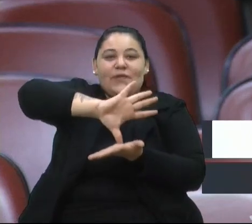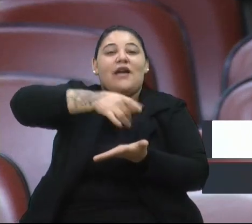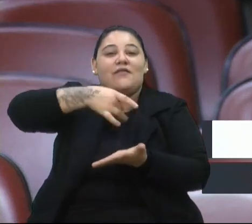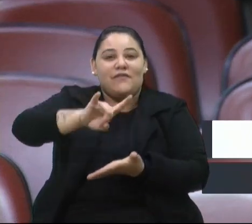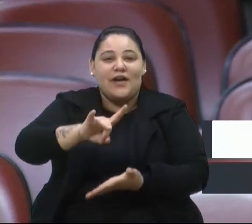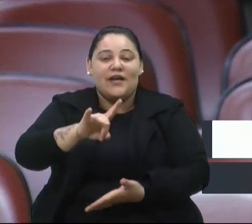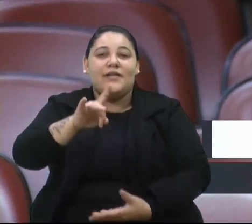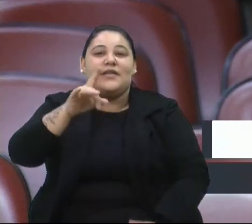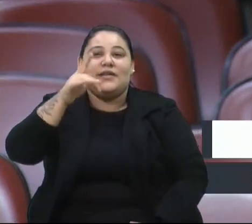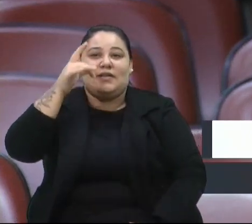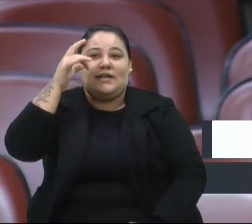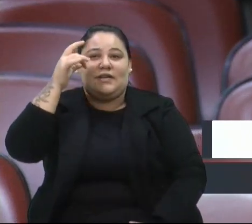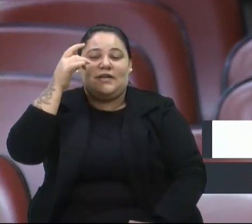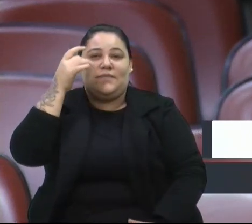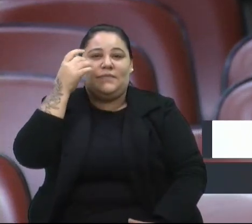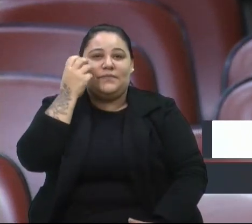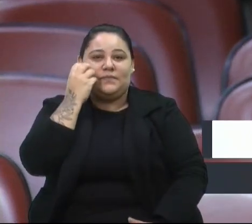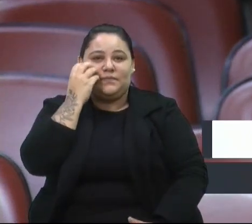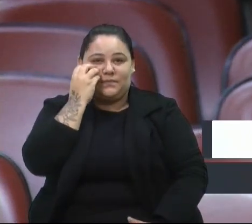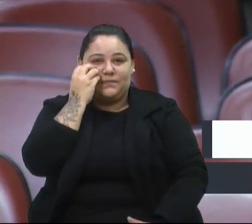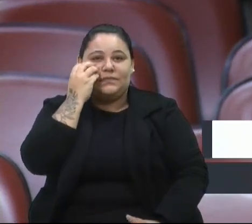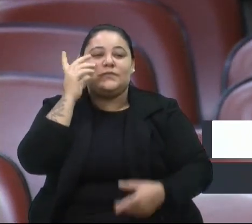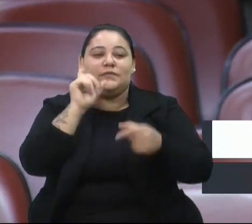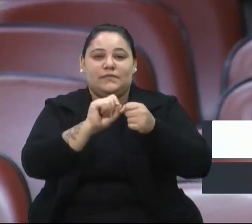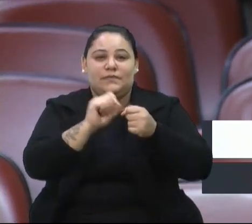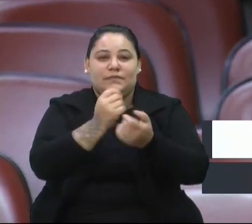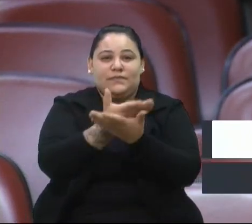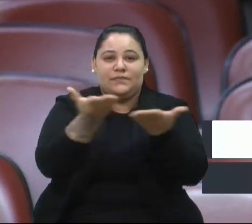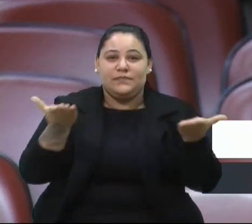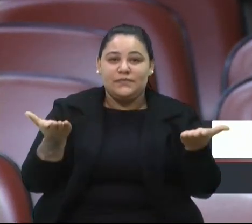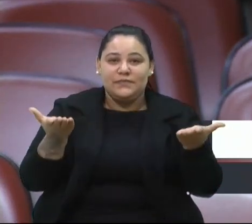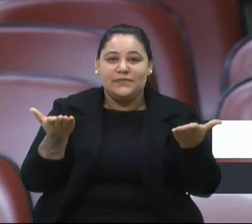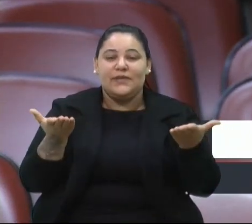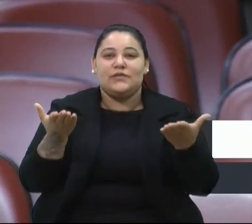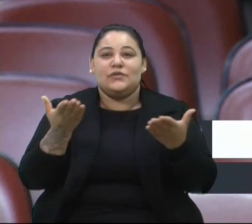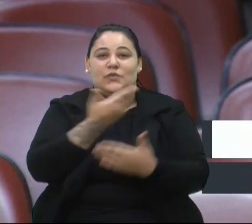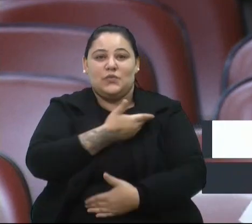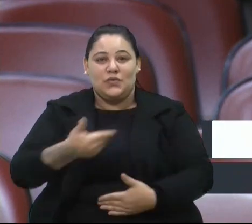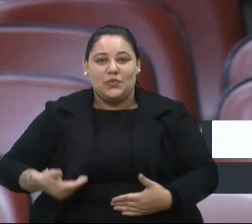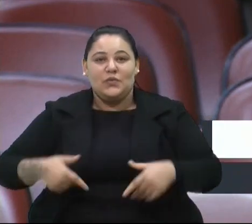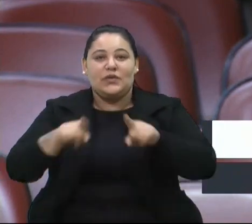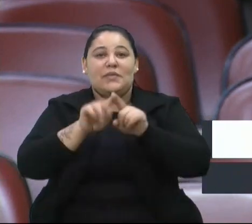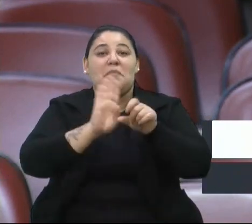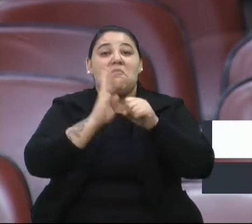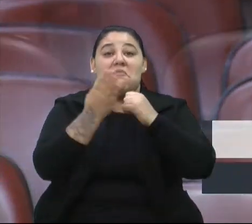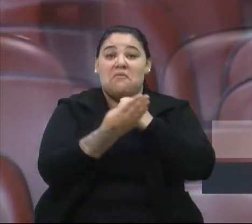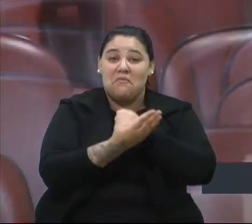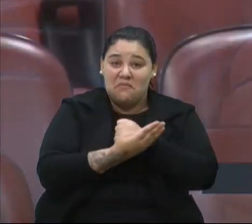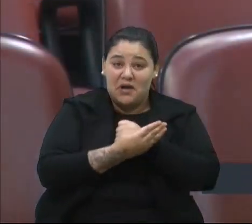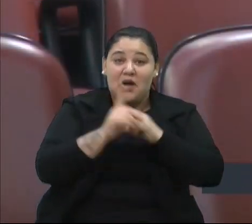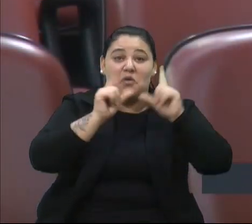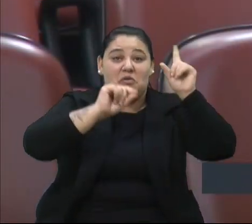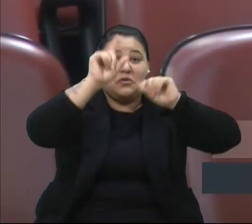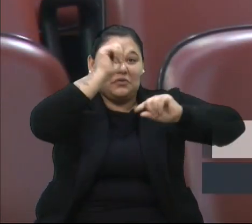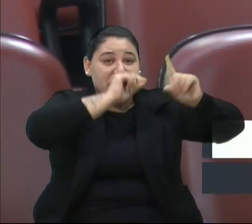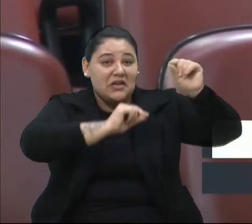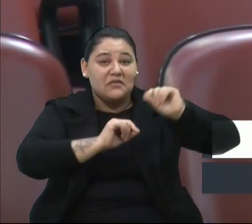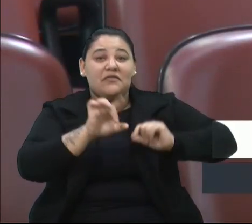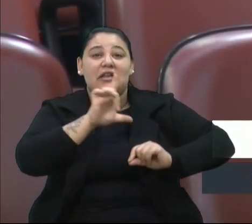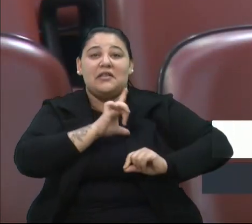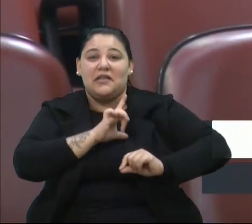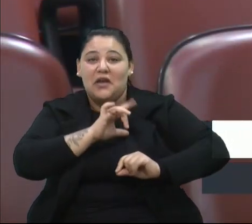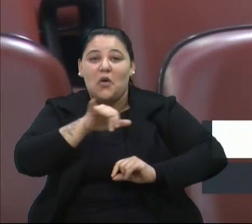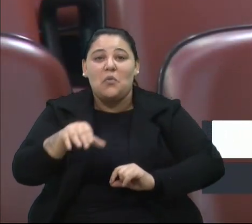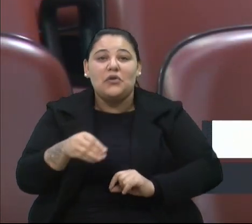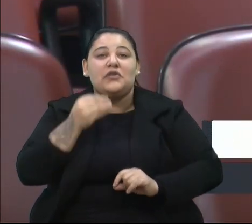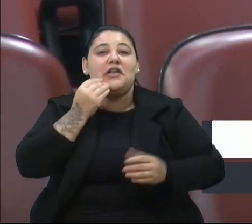esse espaço público, fazer uma revitalização. O bairro Cruzeiro vai ter a oportunidade de receber o